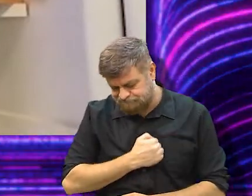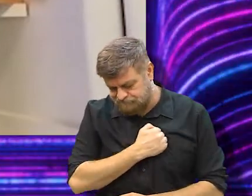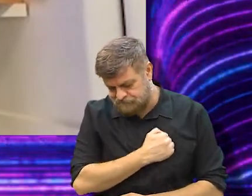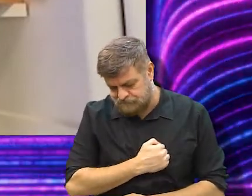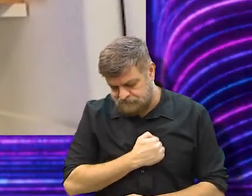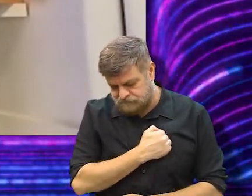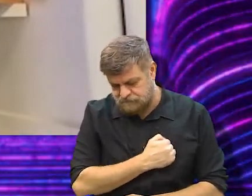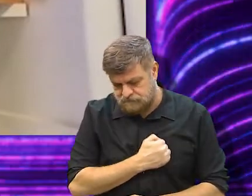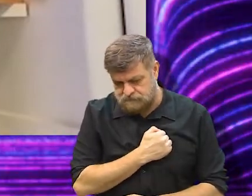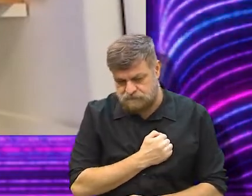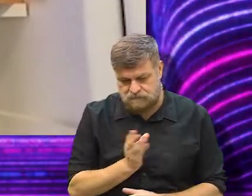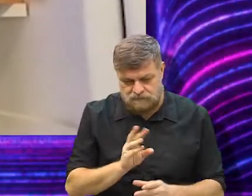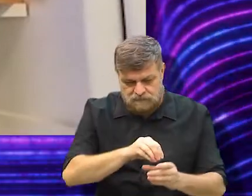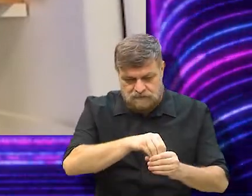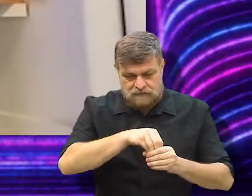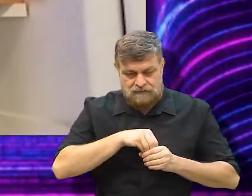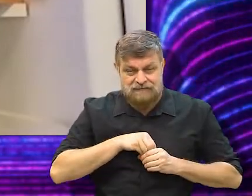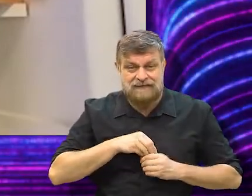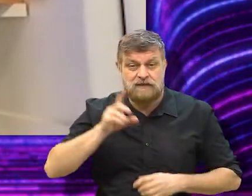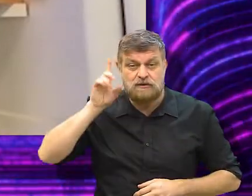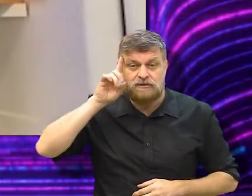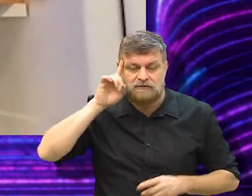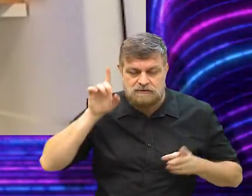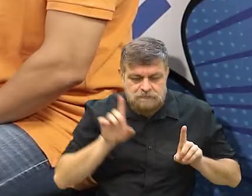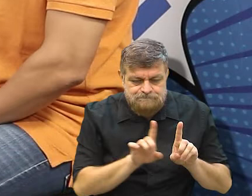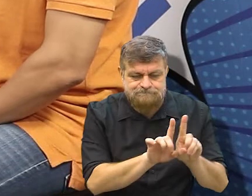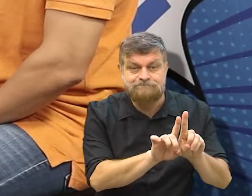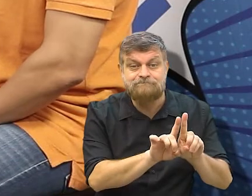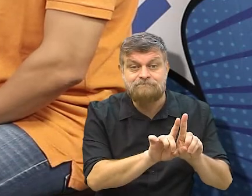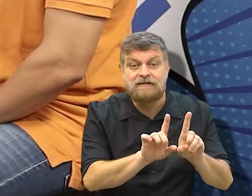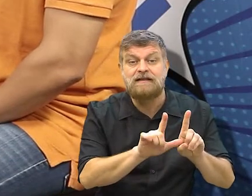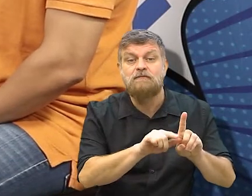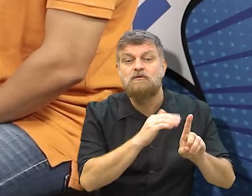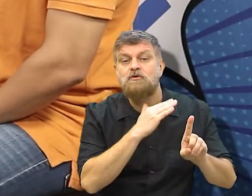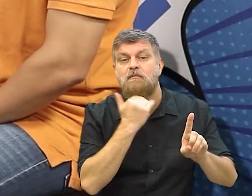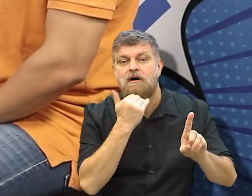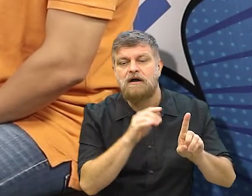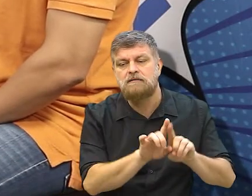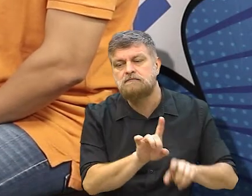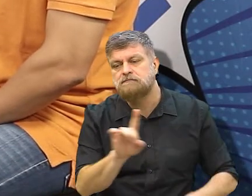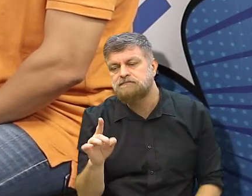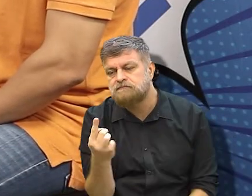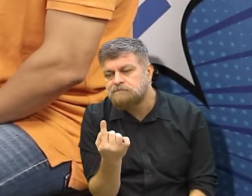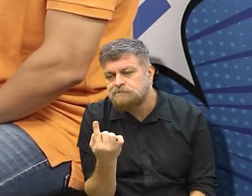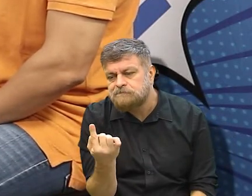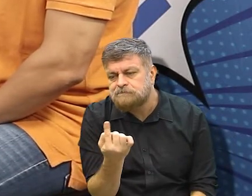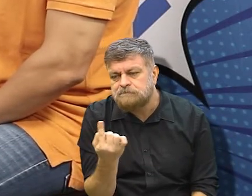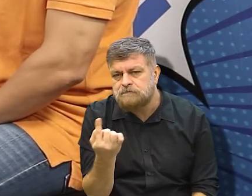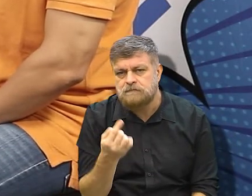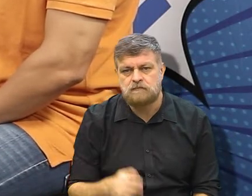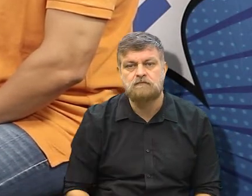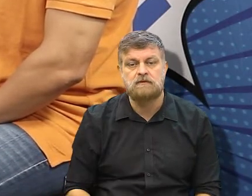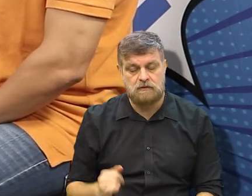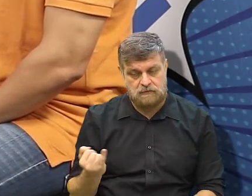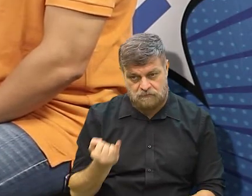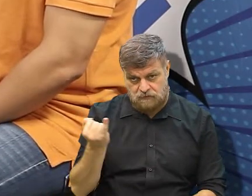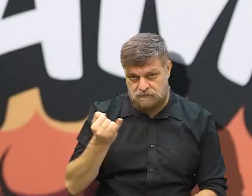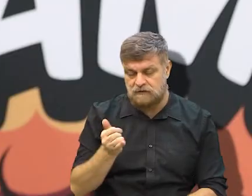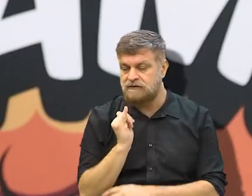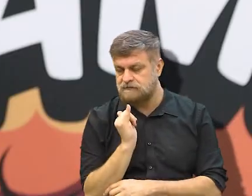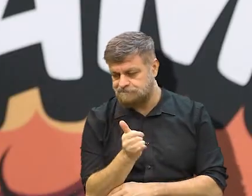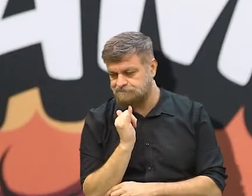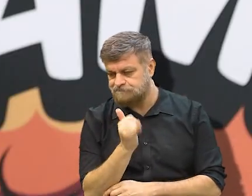Ele vive com ela dentro do dia a dia do seu cotidiano. Então, muito interessante isso que você coloca, Michel. Muitíssimo interessante.